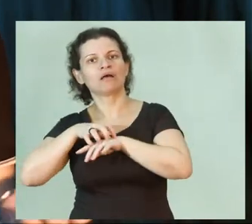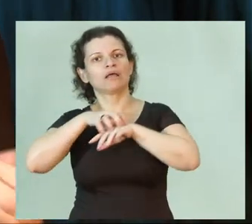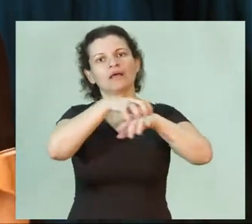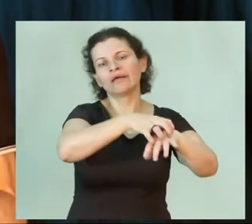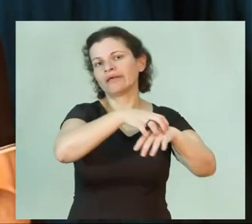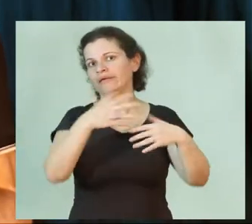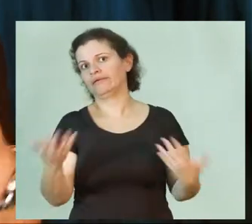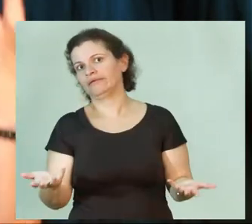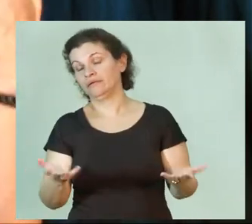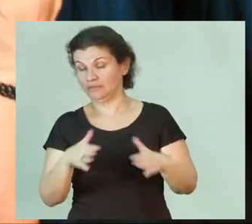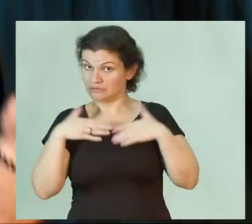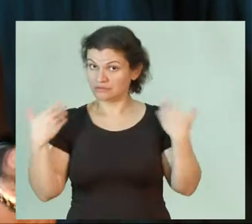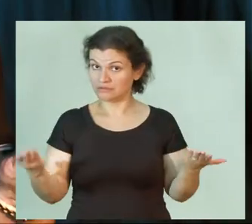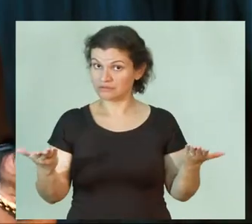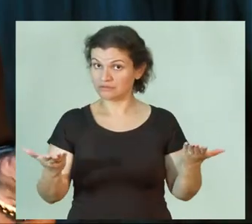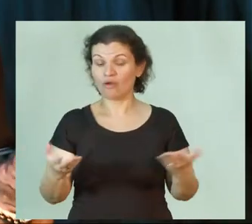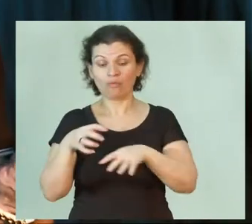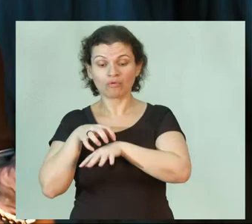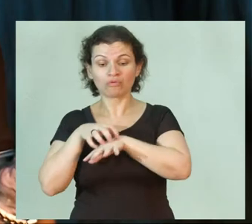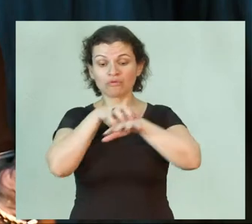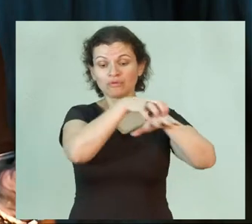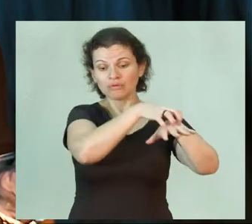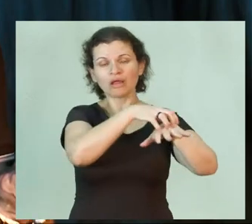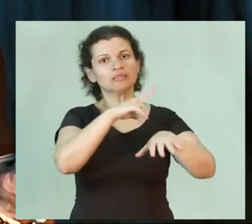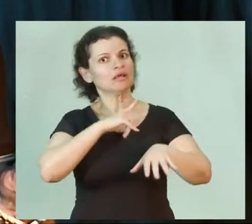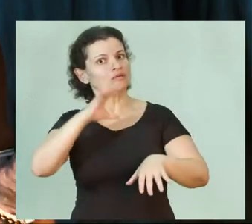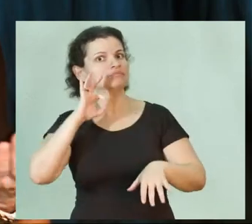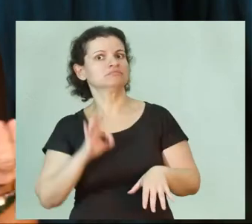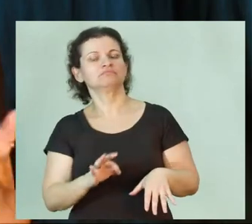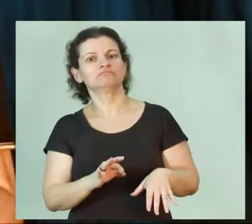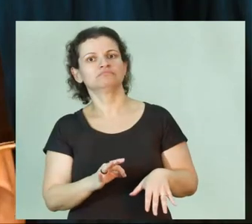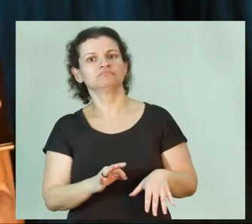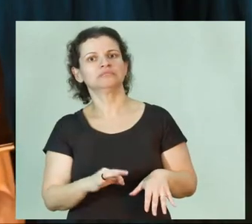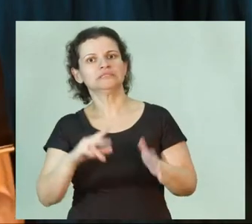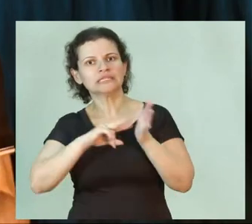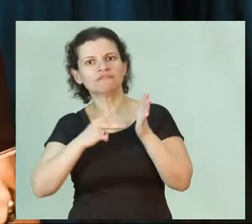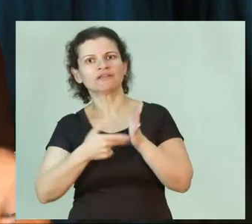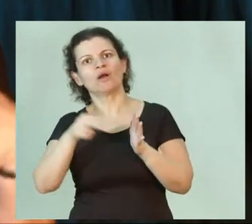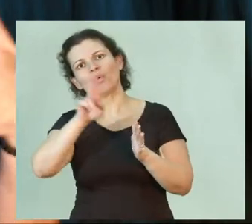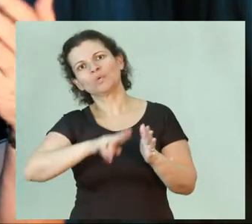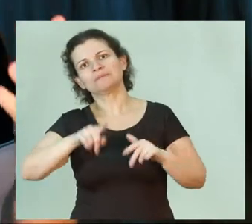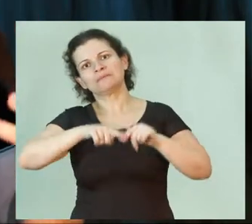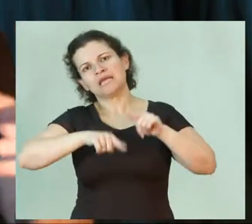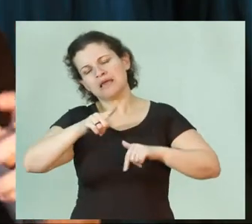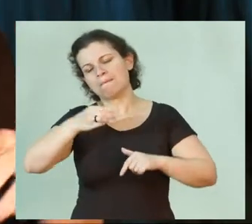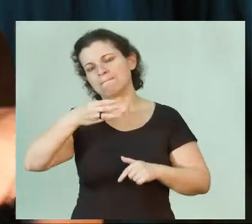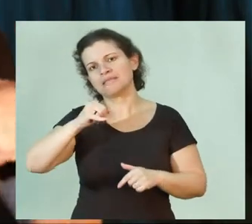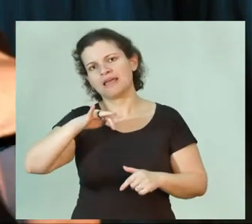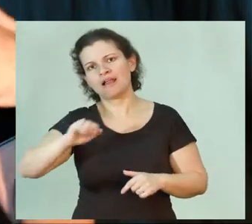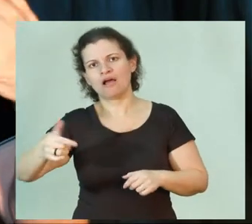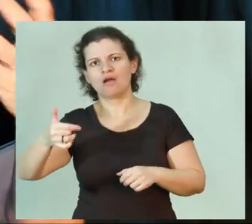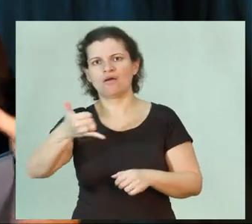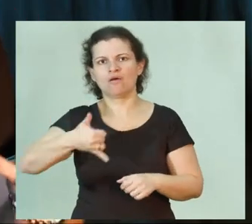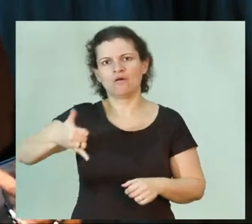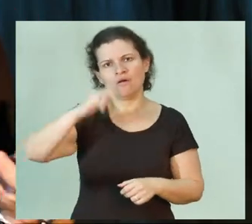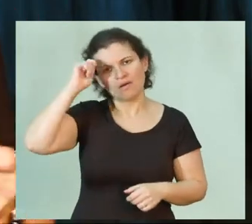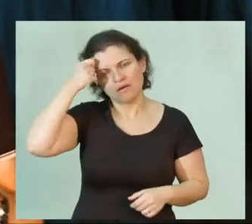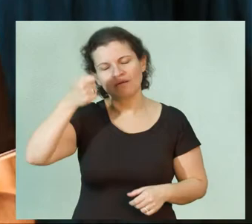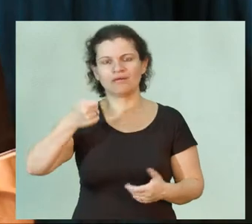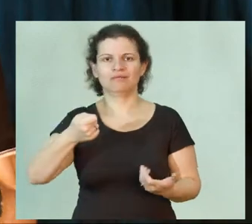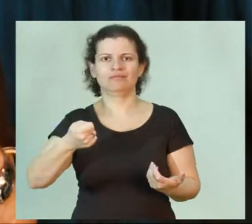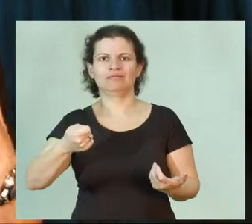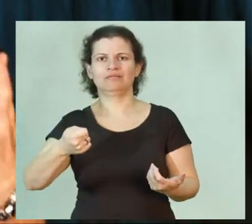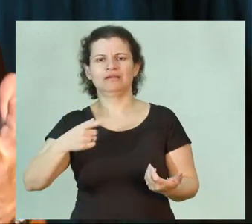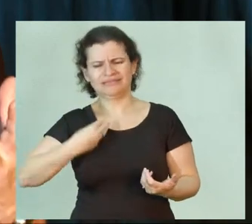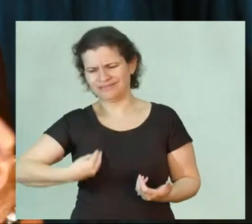transporte. Ora, esse meio de transporte, com toda certeza, implica no uso de minerais, implica no uso de petróleo, implica na